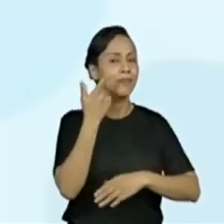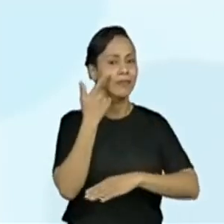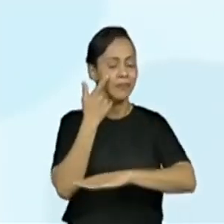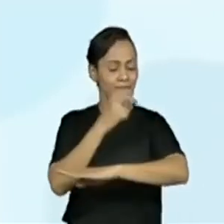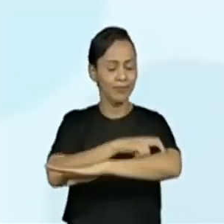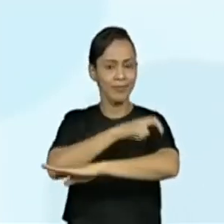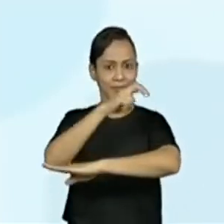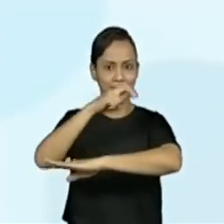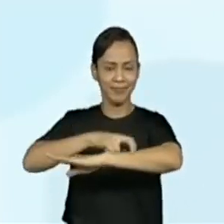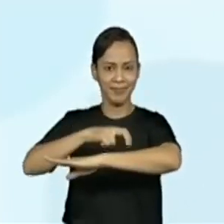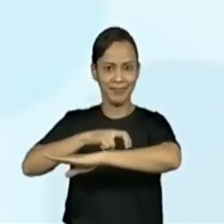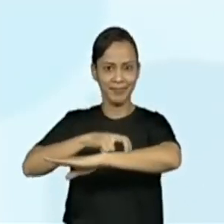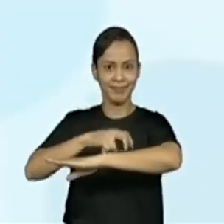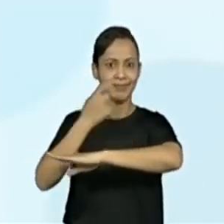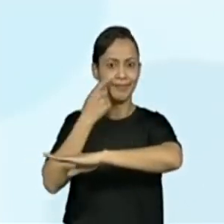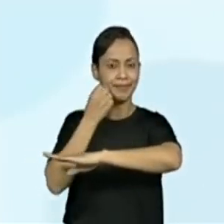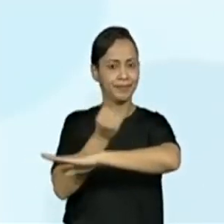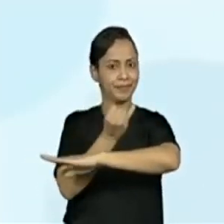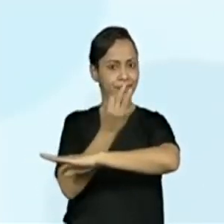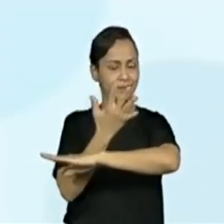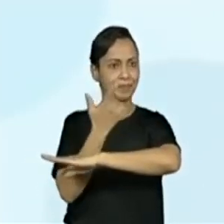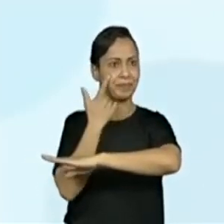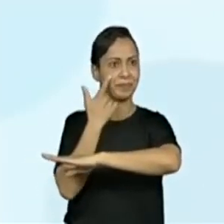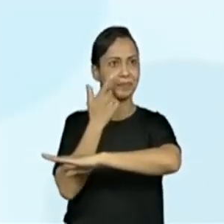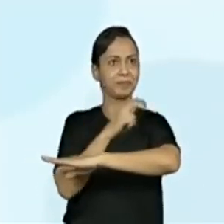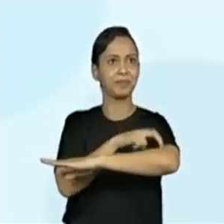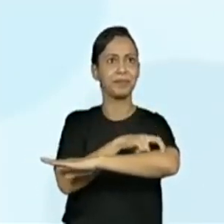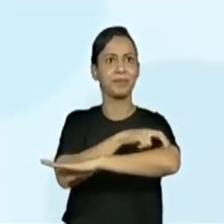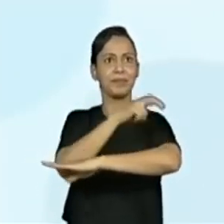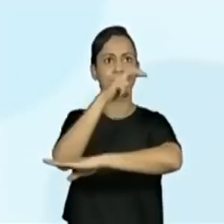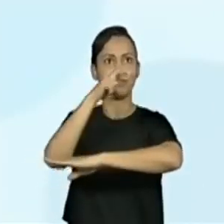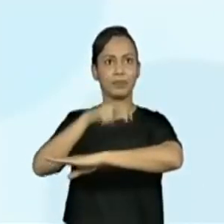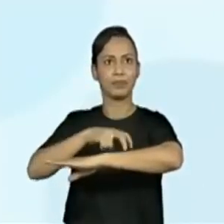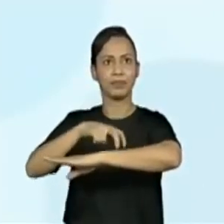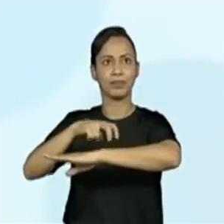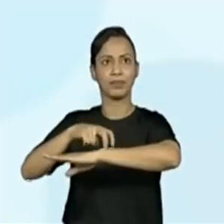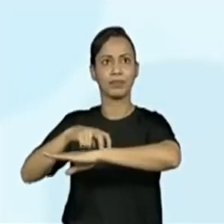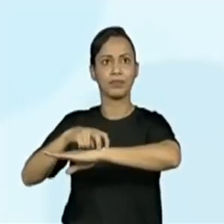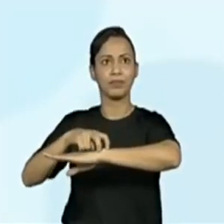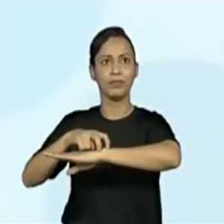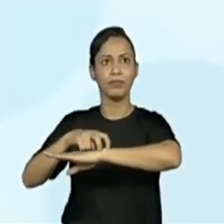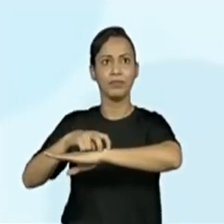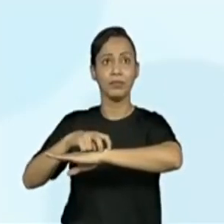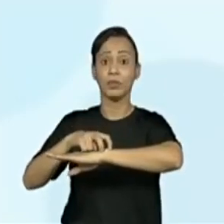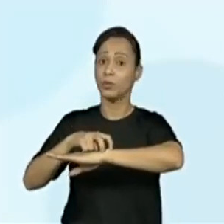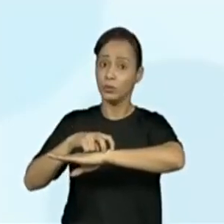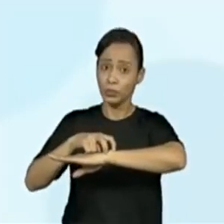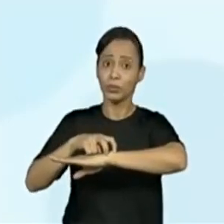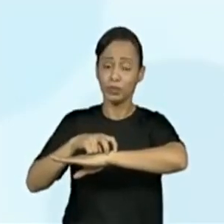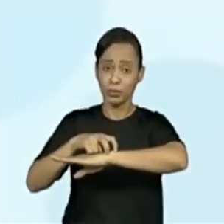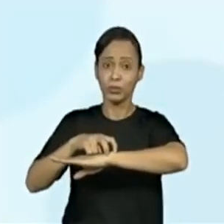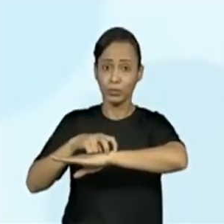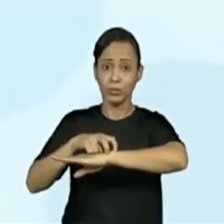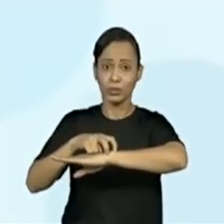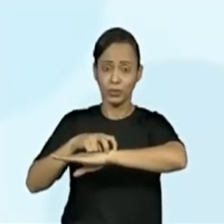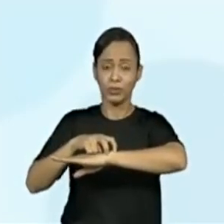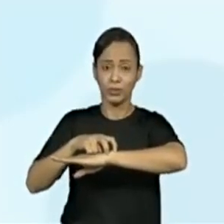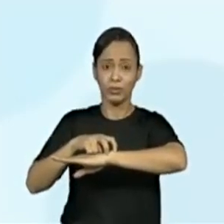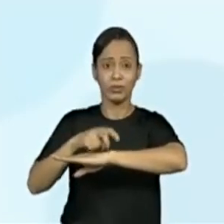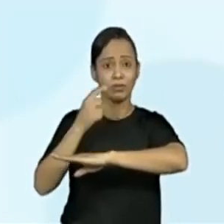vai dar um outro número, não é? Vamos ver. Teremos outro número. Vamos lá. Observem o tamanho do salto.